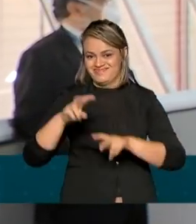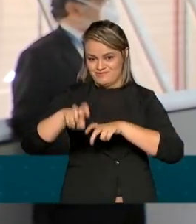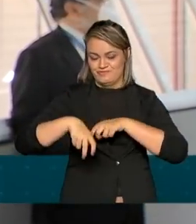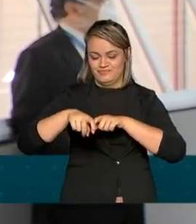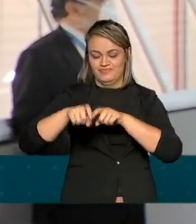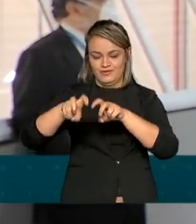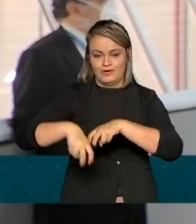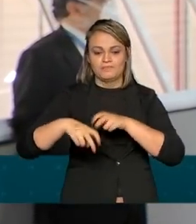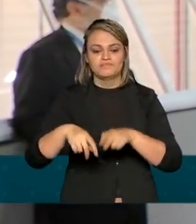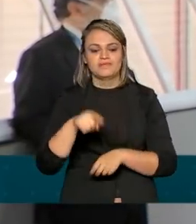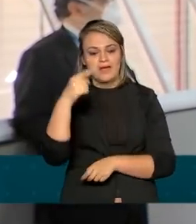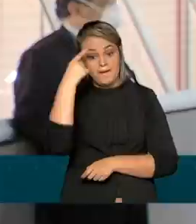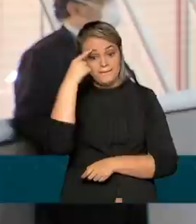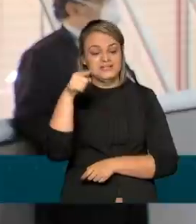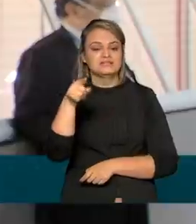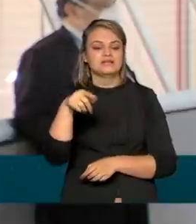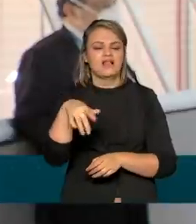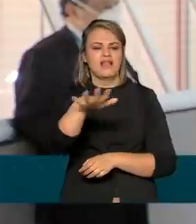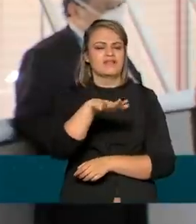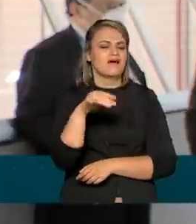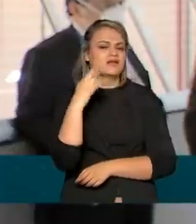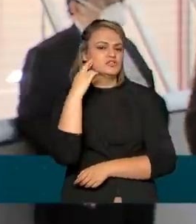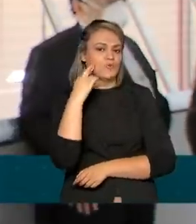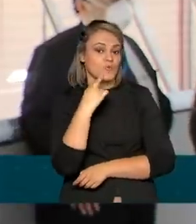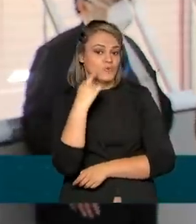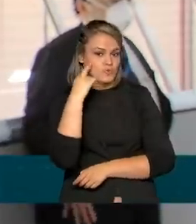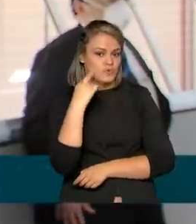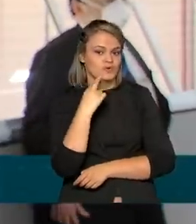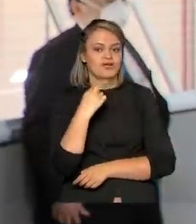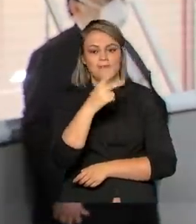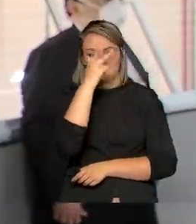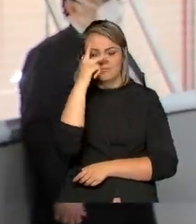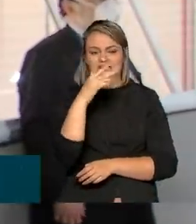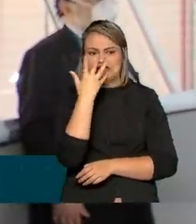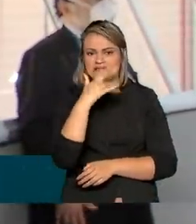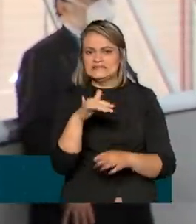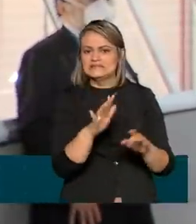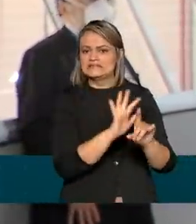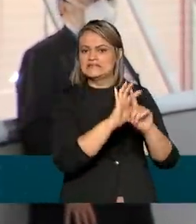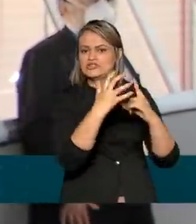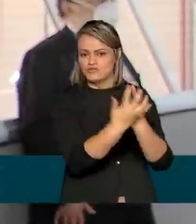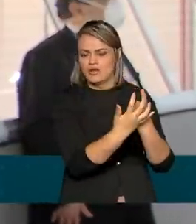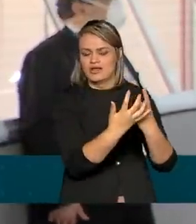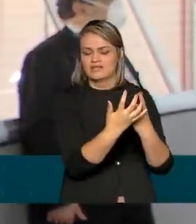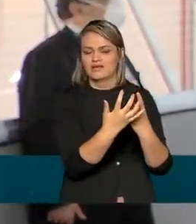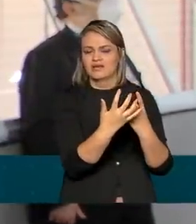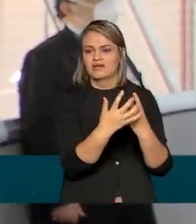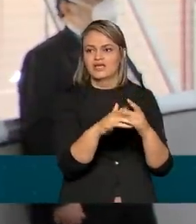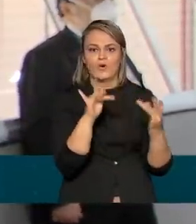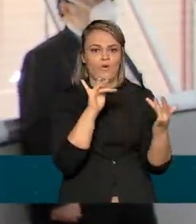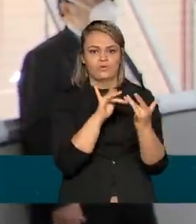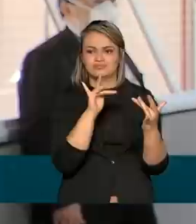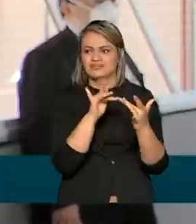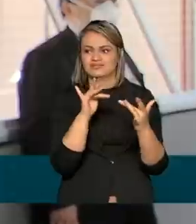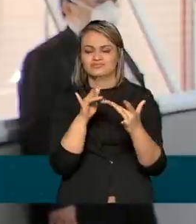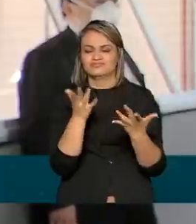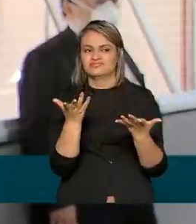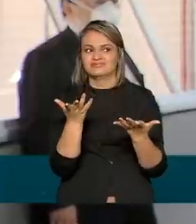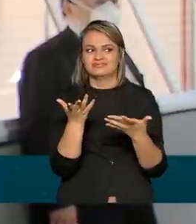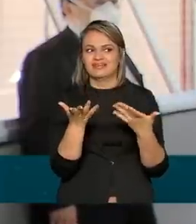de Rondônia, por exemplo, que as crianças estavam isoladas, sem poder estudar, sem nenhum contato com